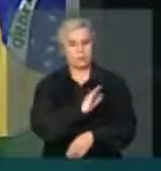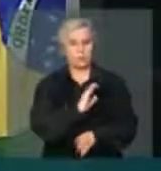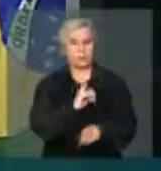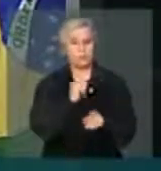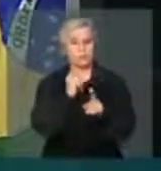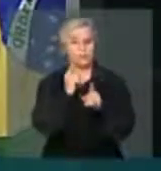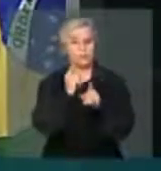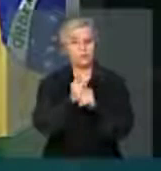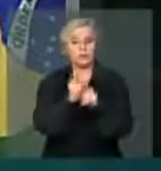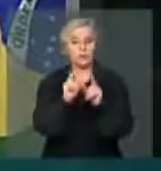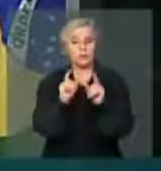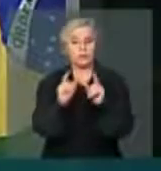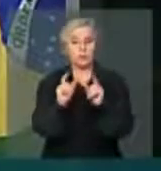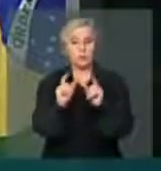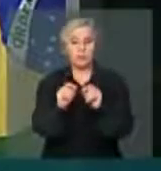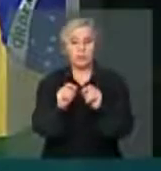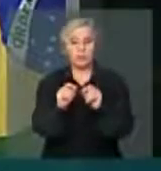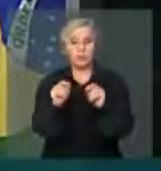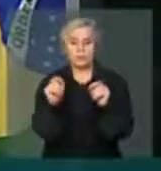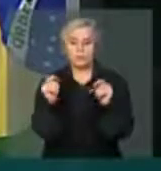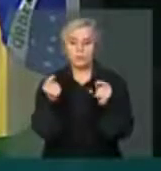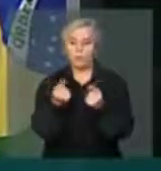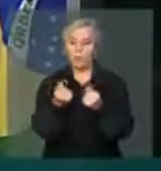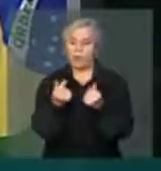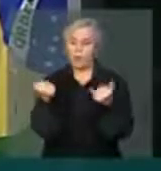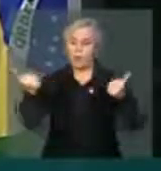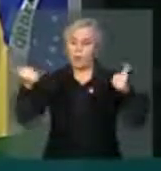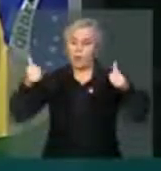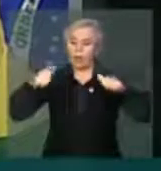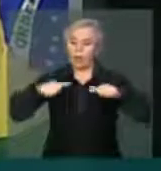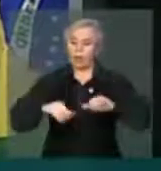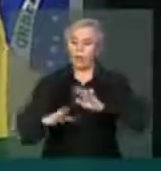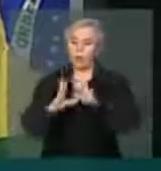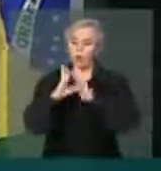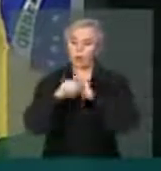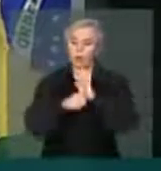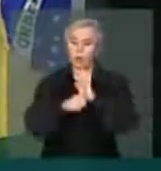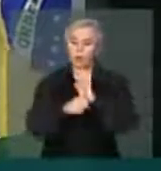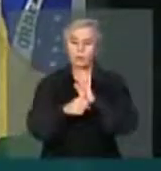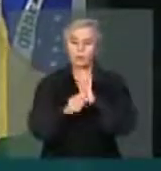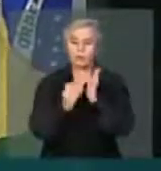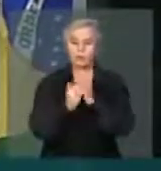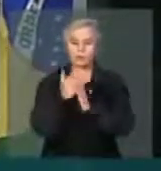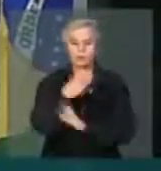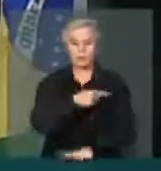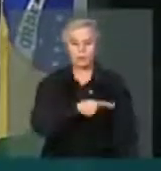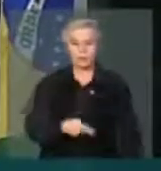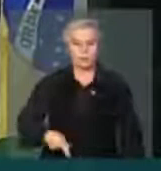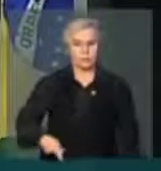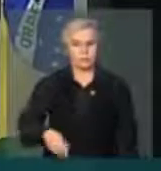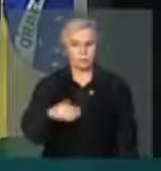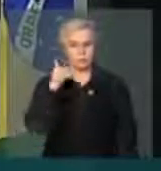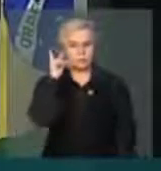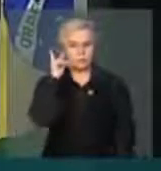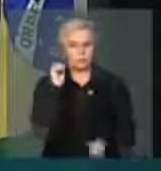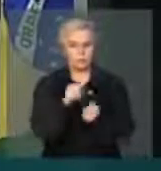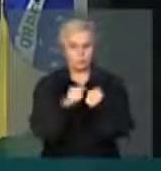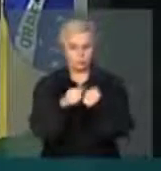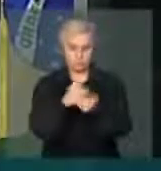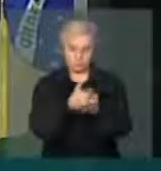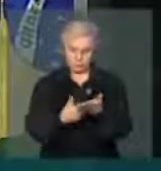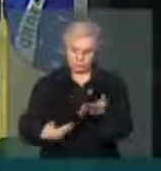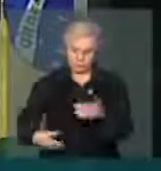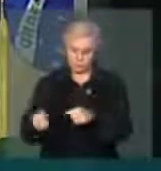do buraco e do rombo causado nas contas públicas pela gestão Dilma Rousseff nesses últimos